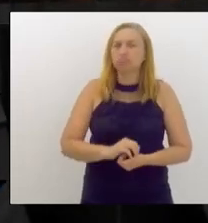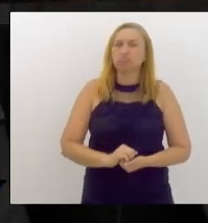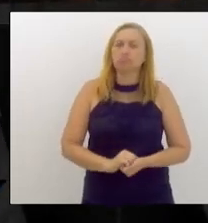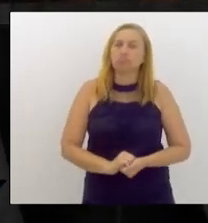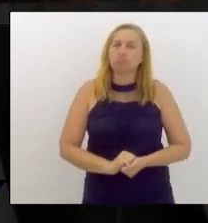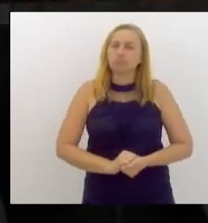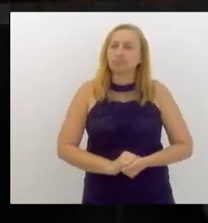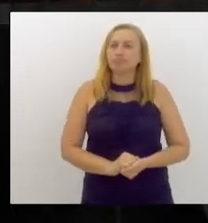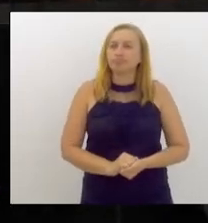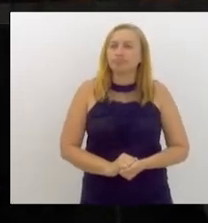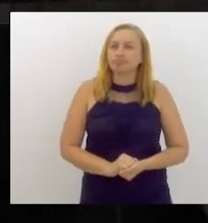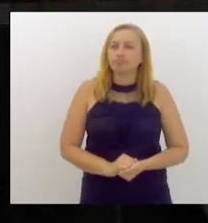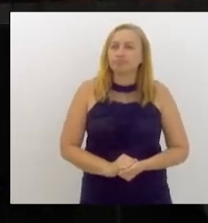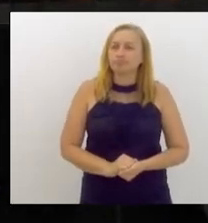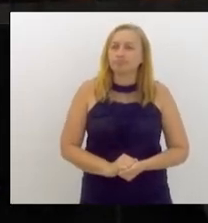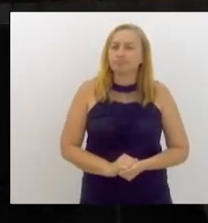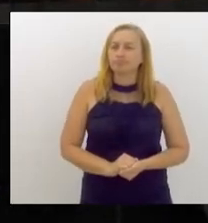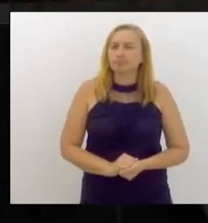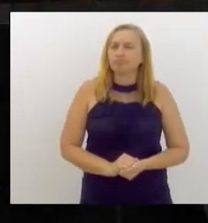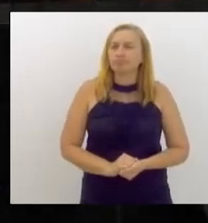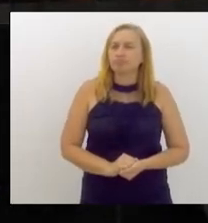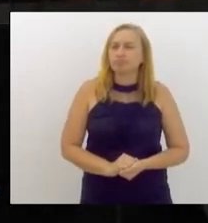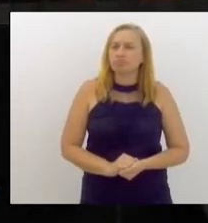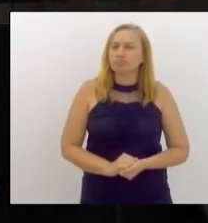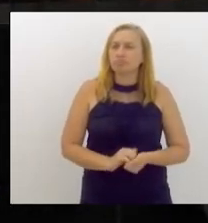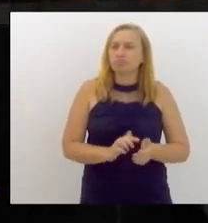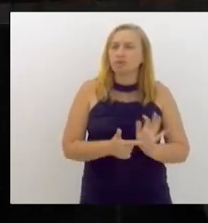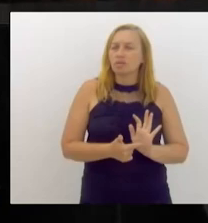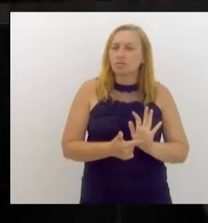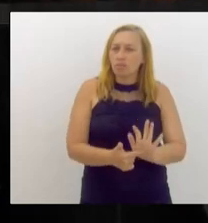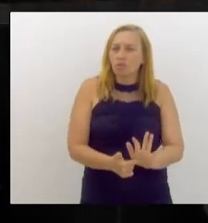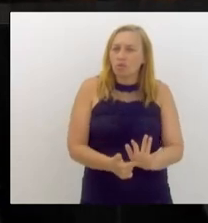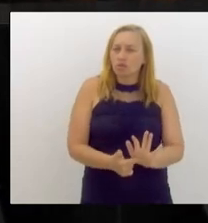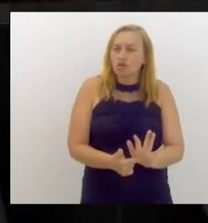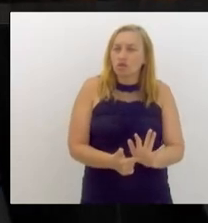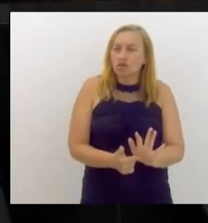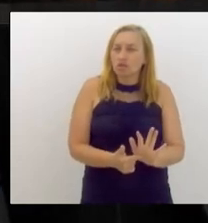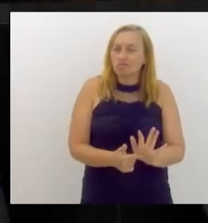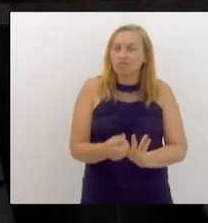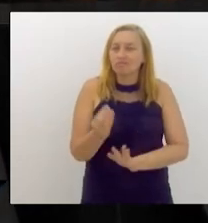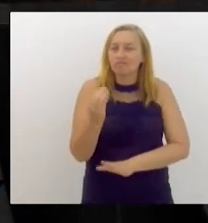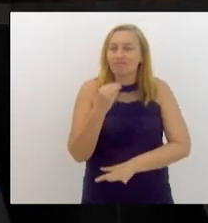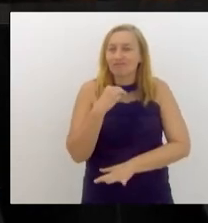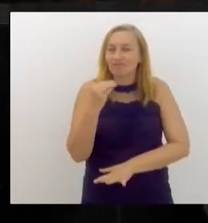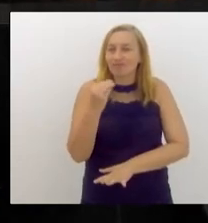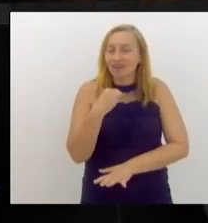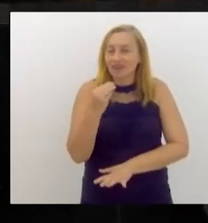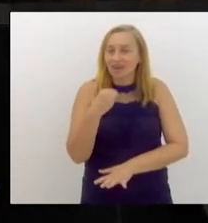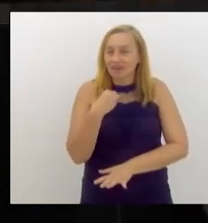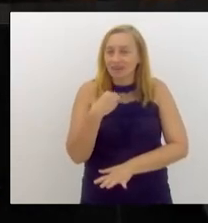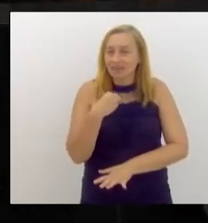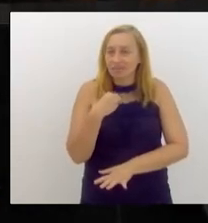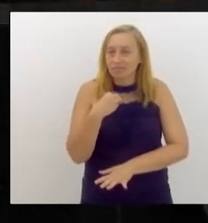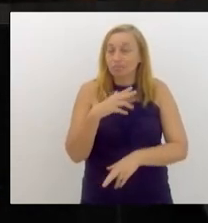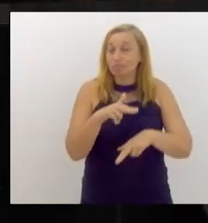cada vez se mostram menos resistentes às chuvas de verão.